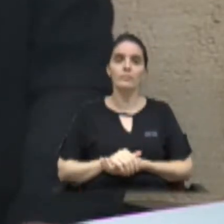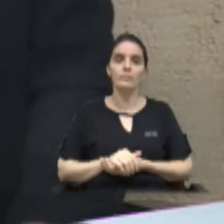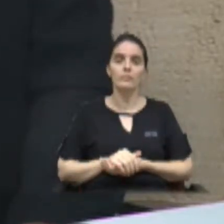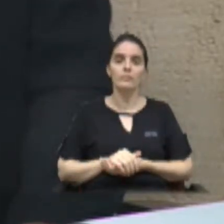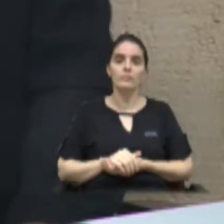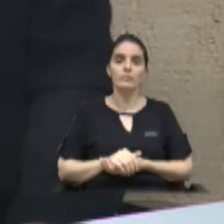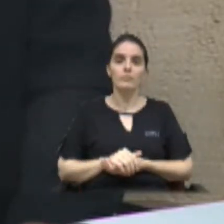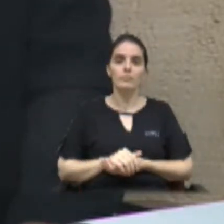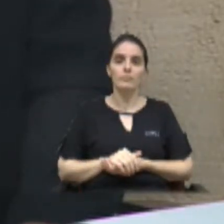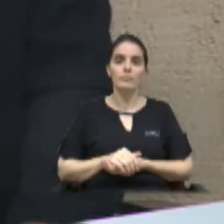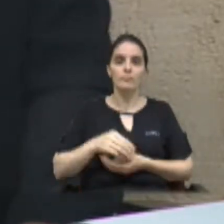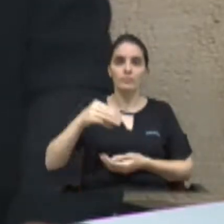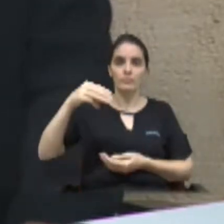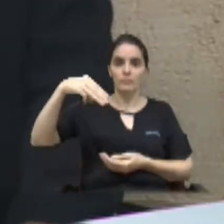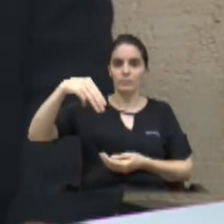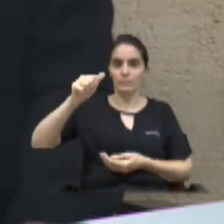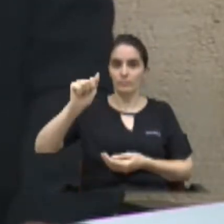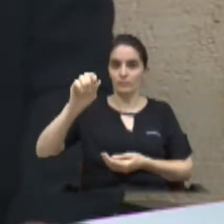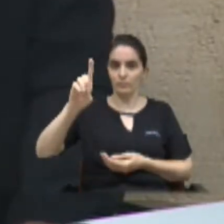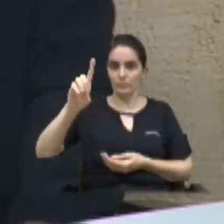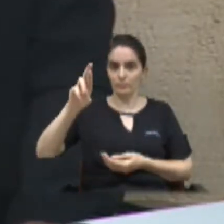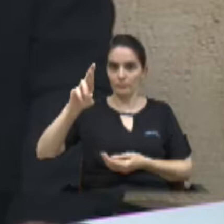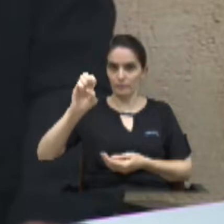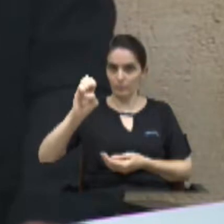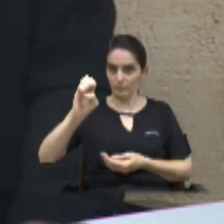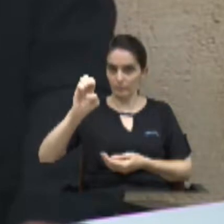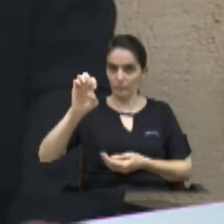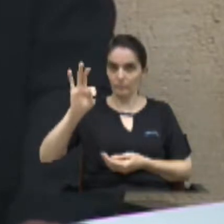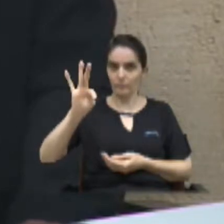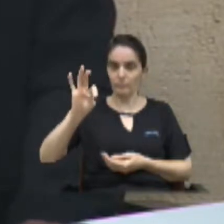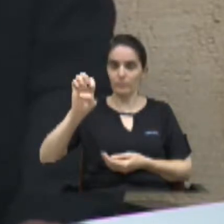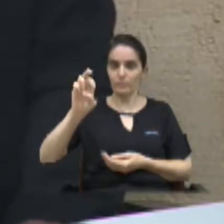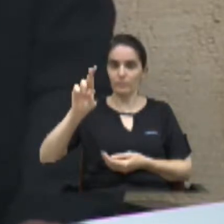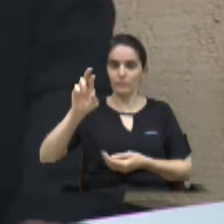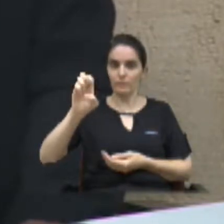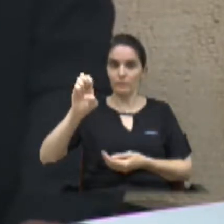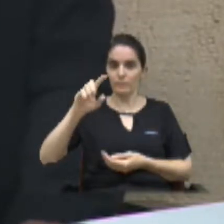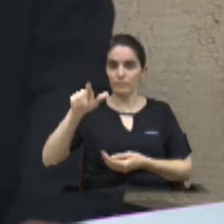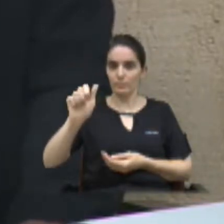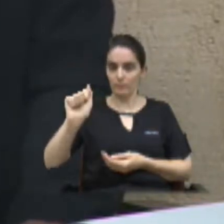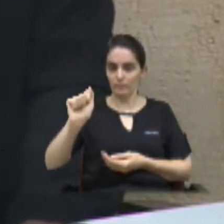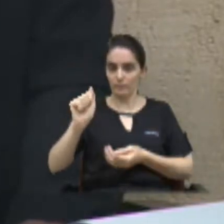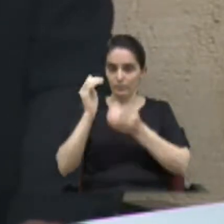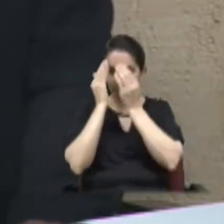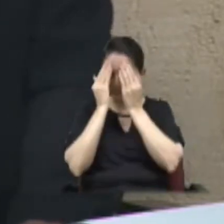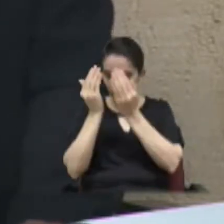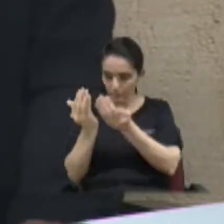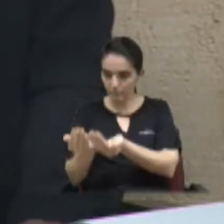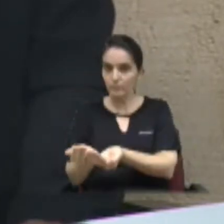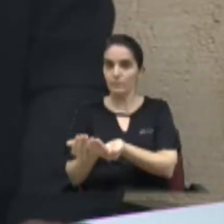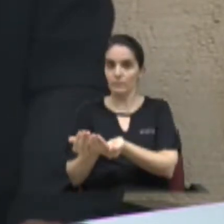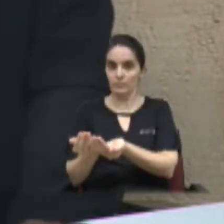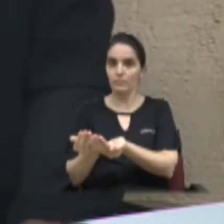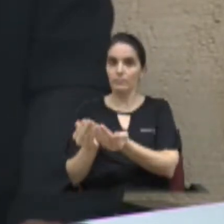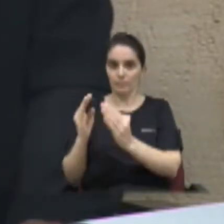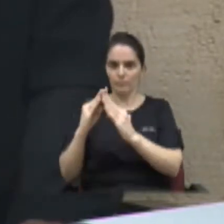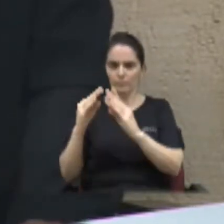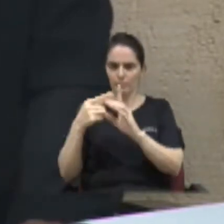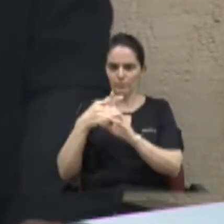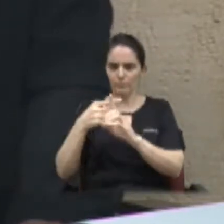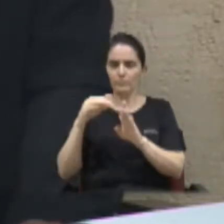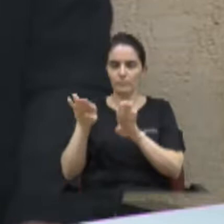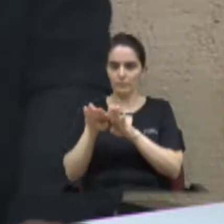Madre Teresa de Calcutá, um braço da paróquia de Santa Luzia também lá prestou seus